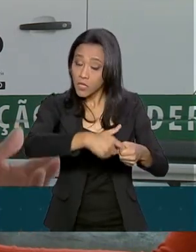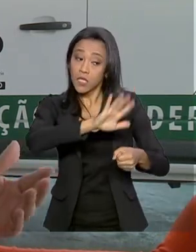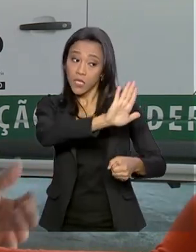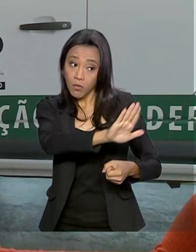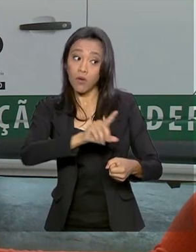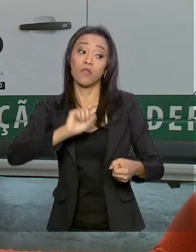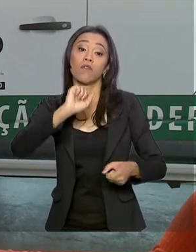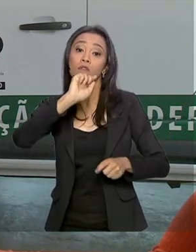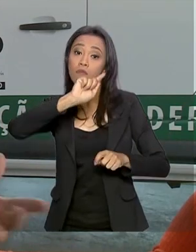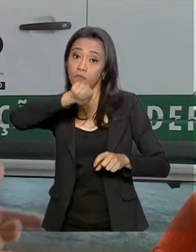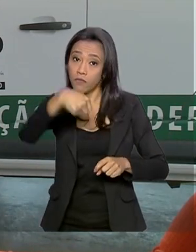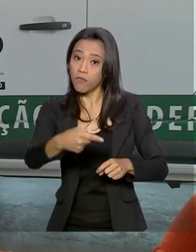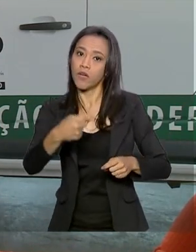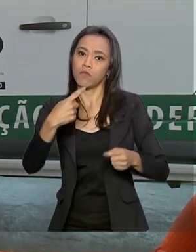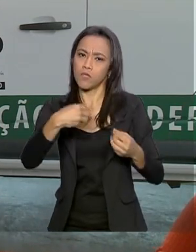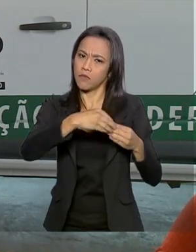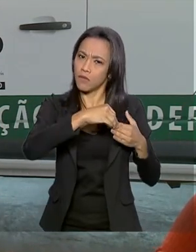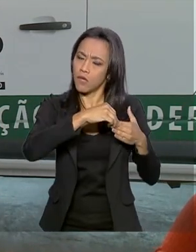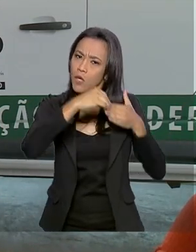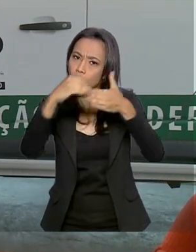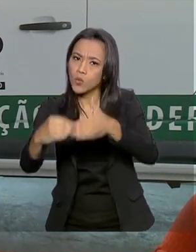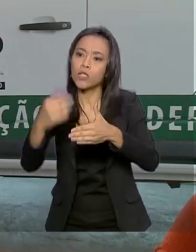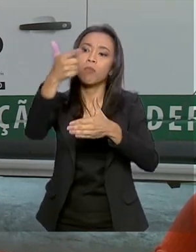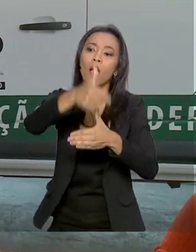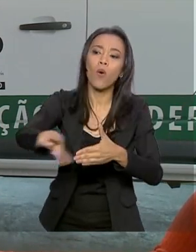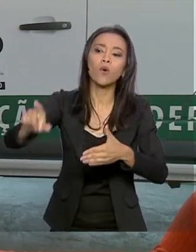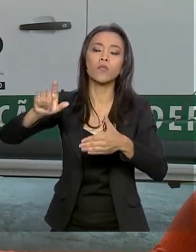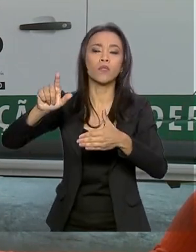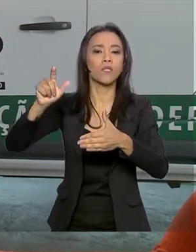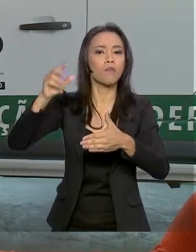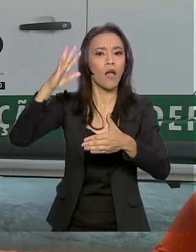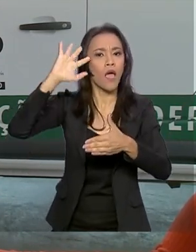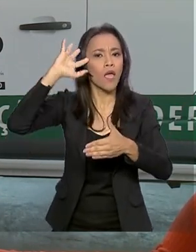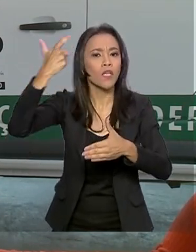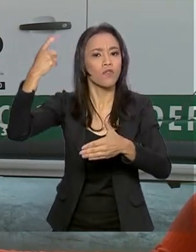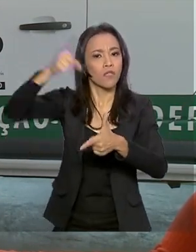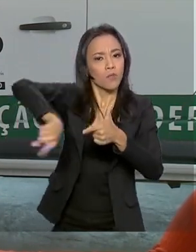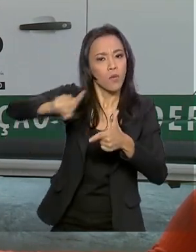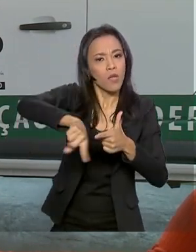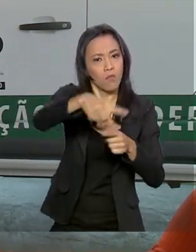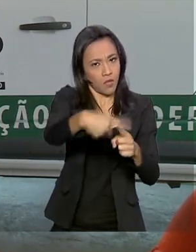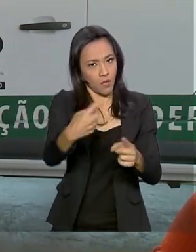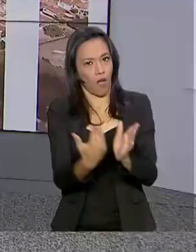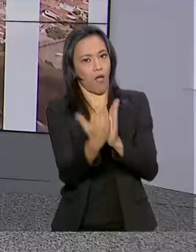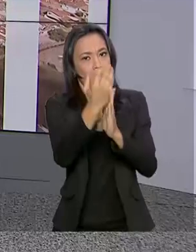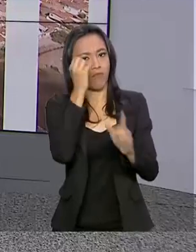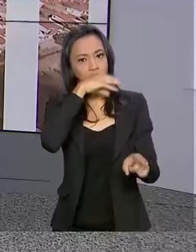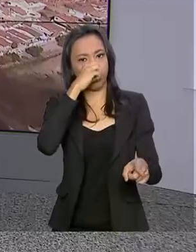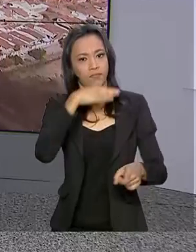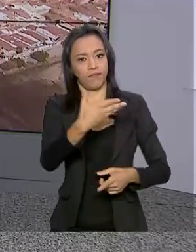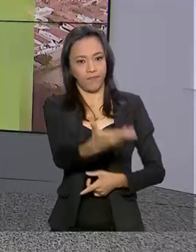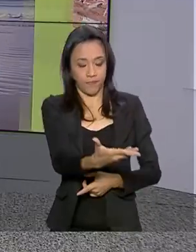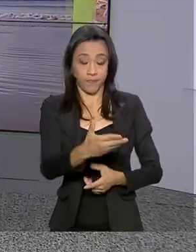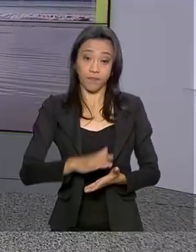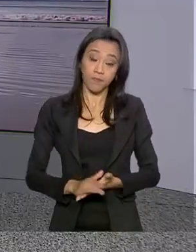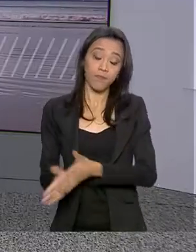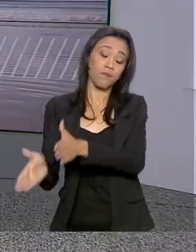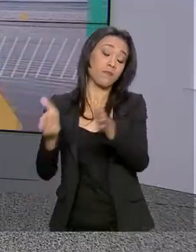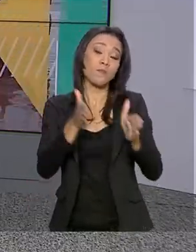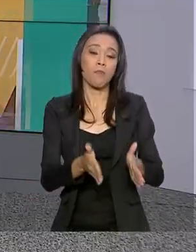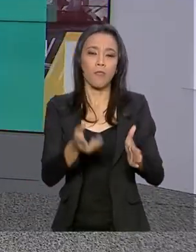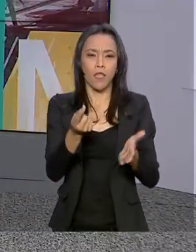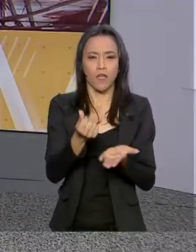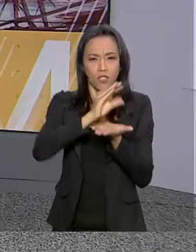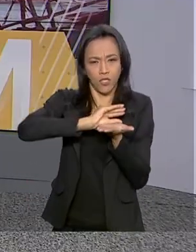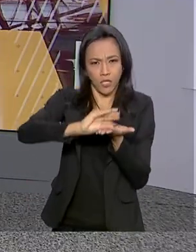processo em caminhar para os órgãos competentes, para verificar essa questão específica de abuso dos preços. Investimentos do